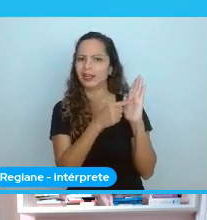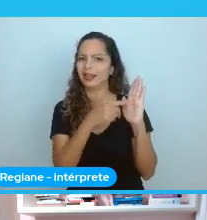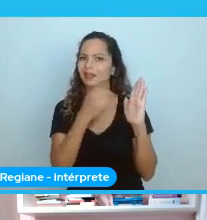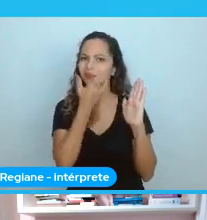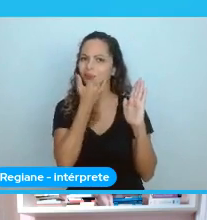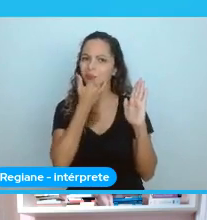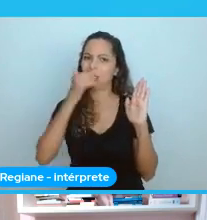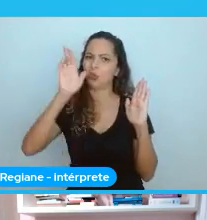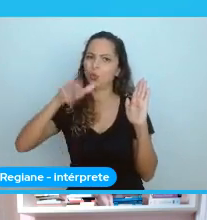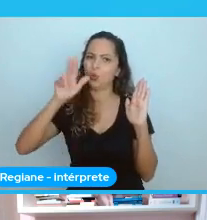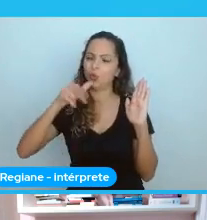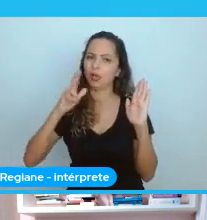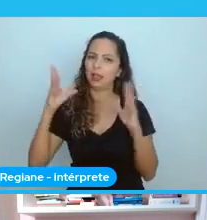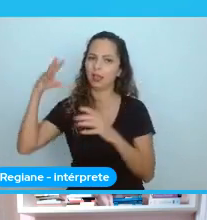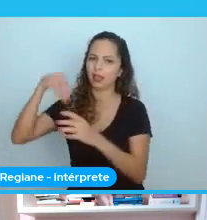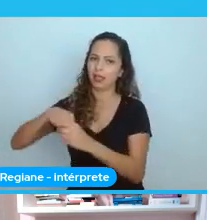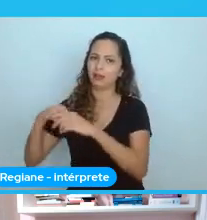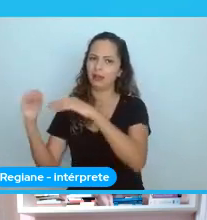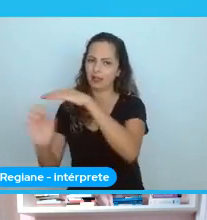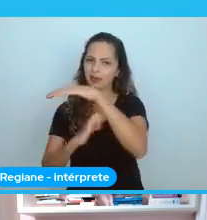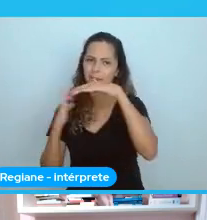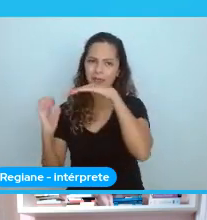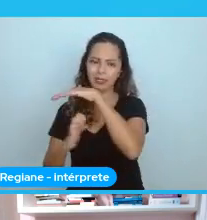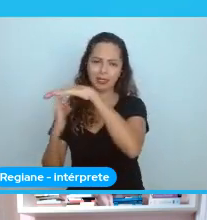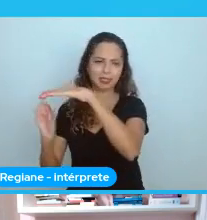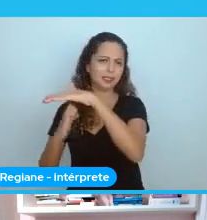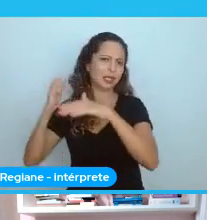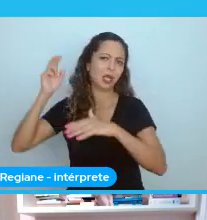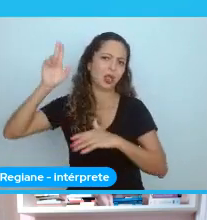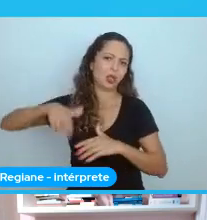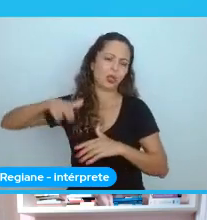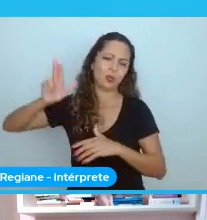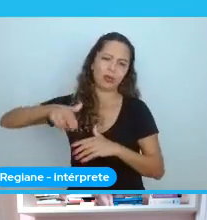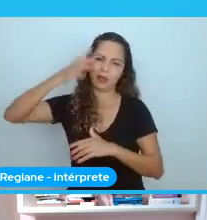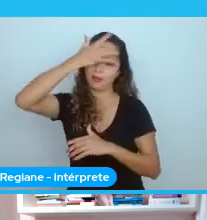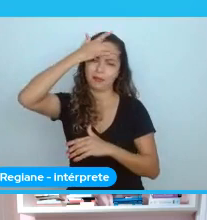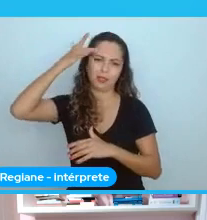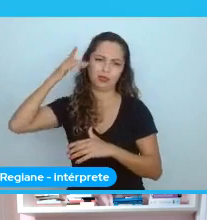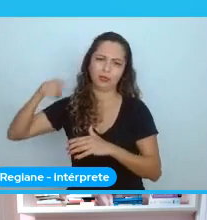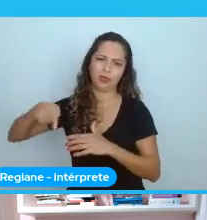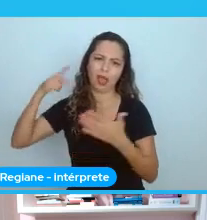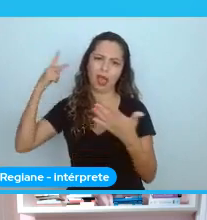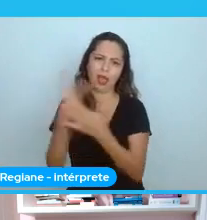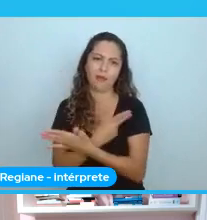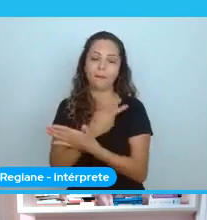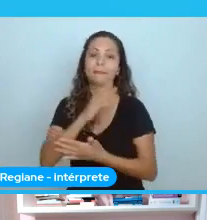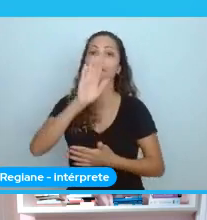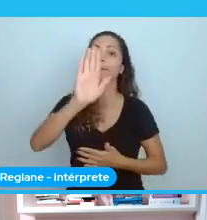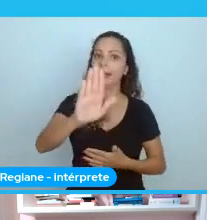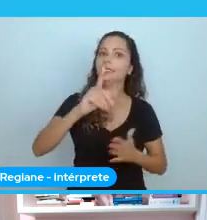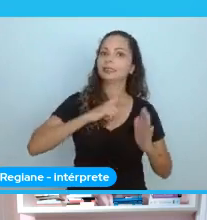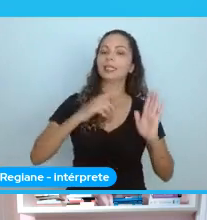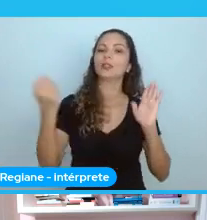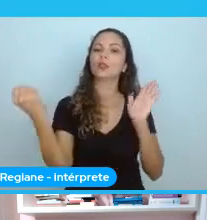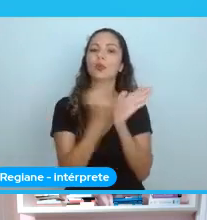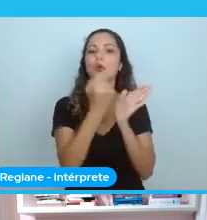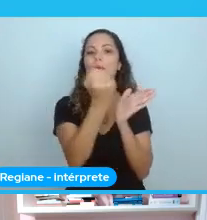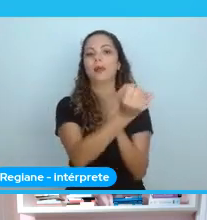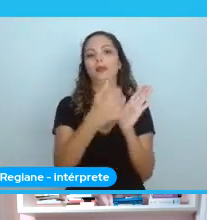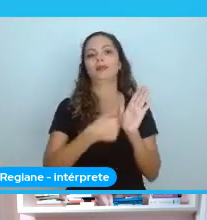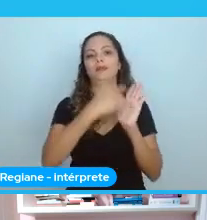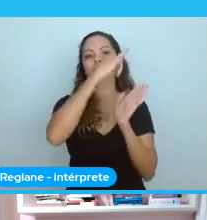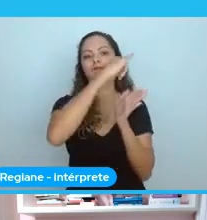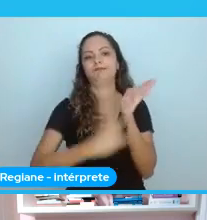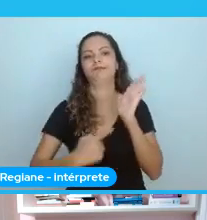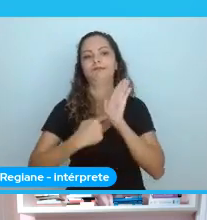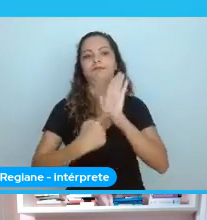faria isso. Só o fato de existir um documento e existir mecanismos e existir canais que me, sabe, que